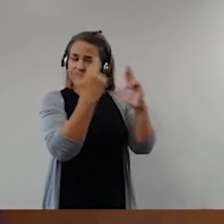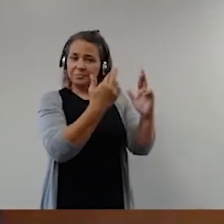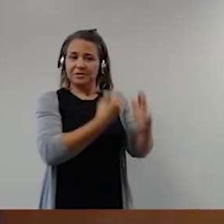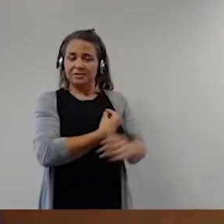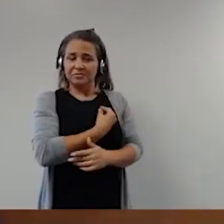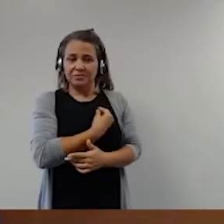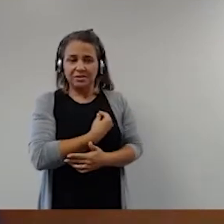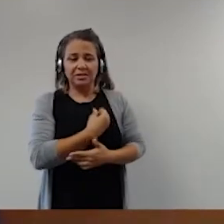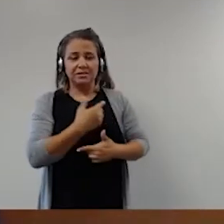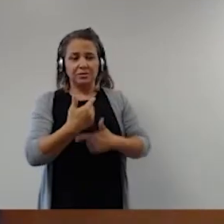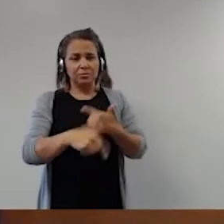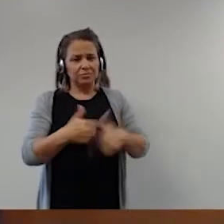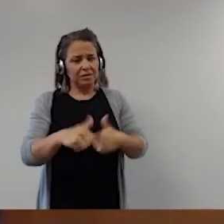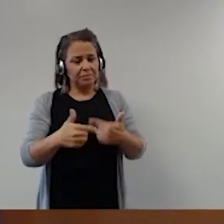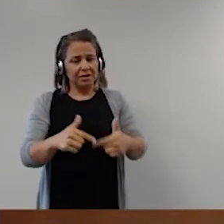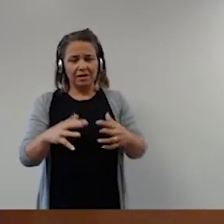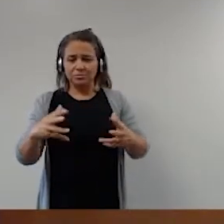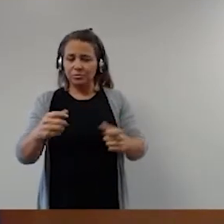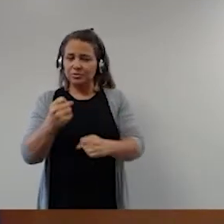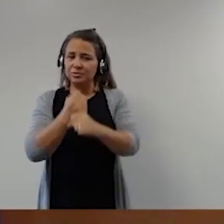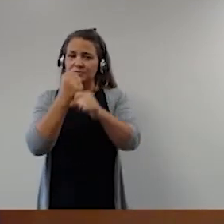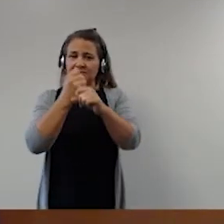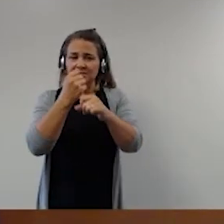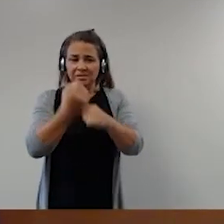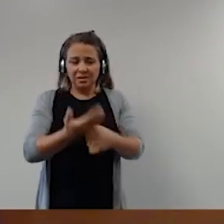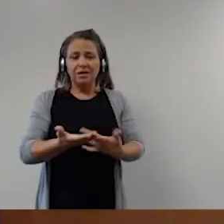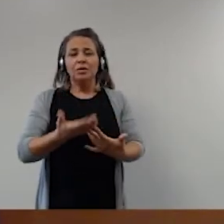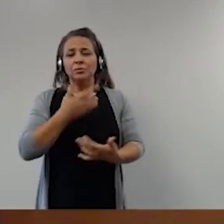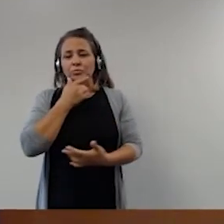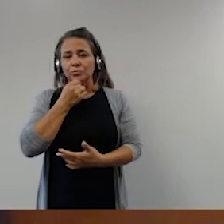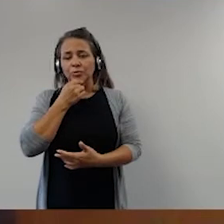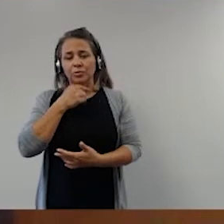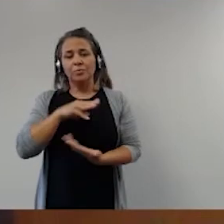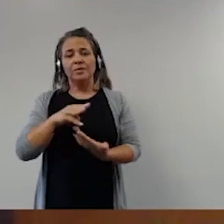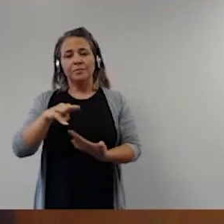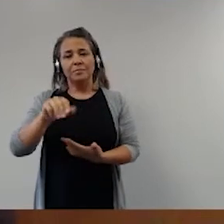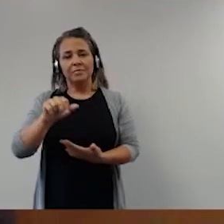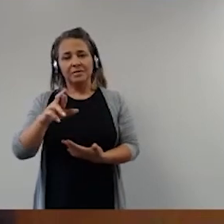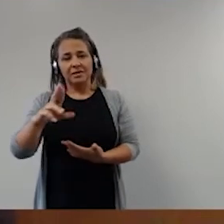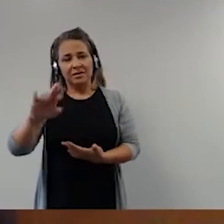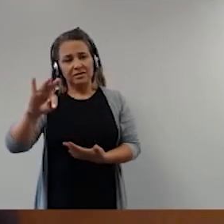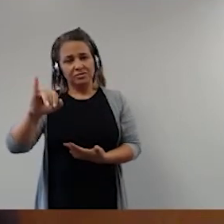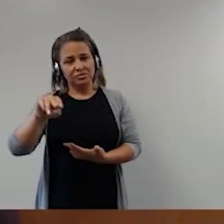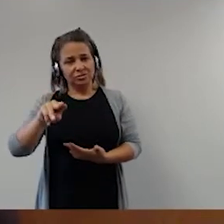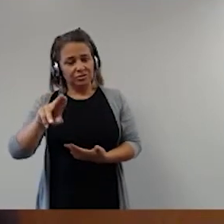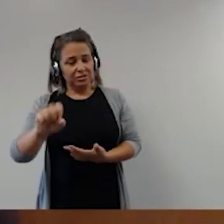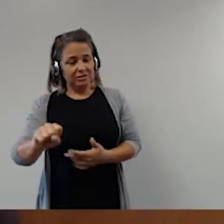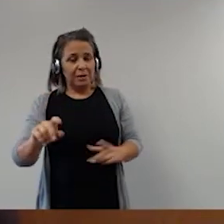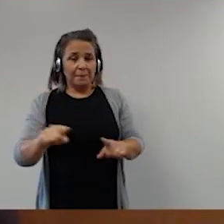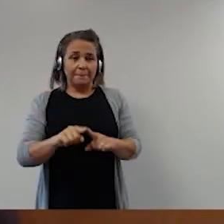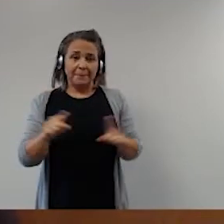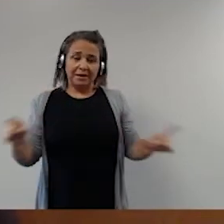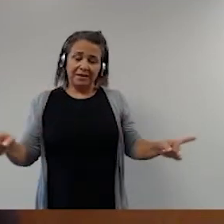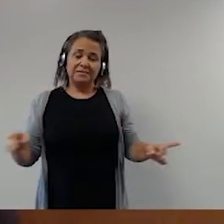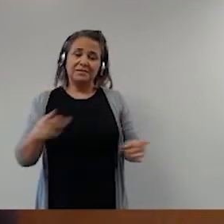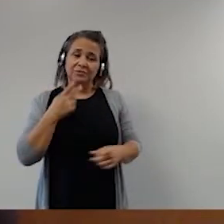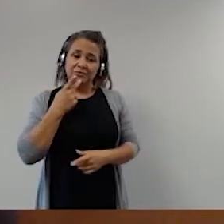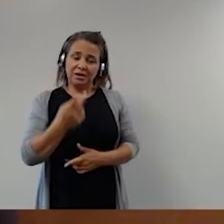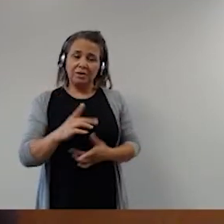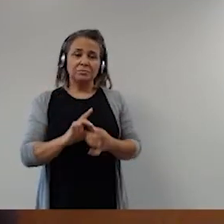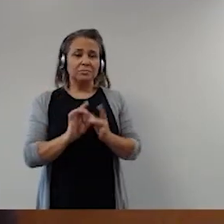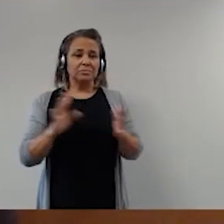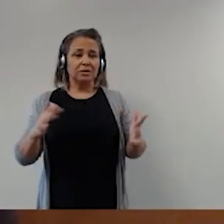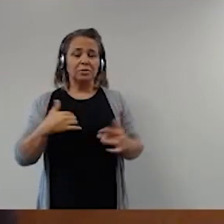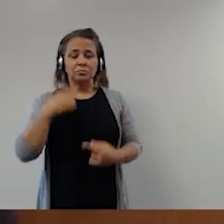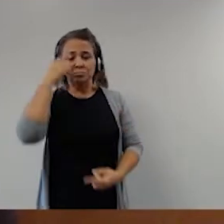vida, obra, toda a construção do mestre Ives Gandra Martins, mas democraticamente aqui exerço o meu direito